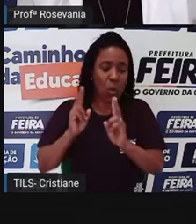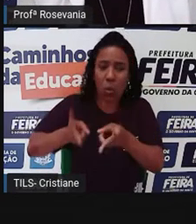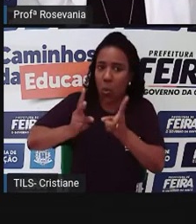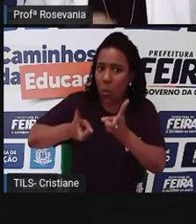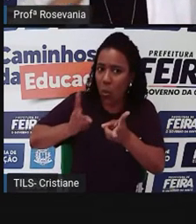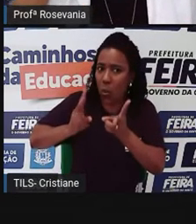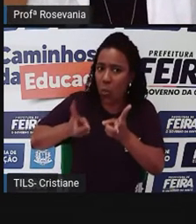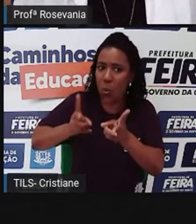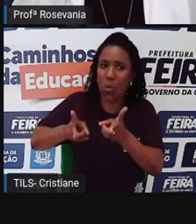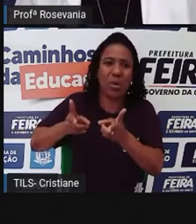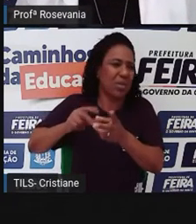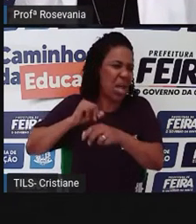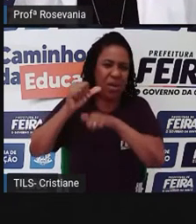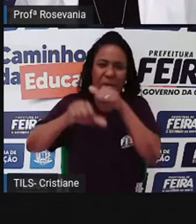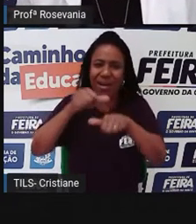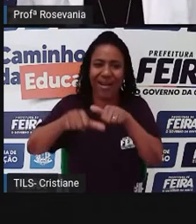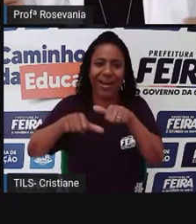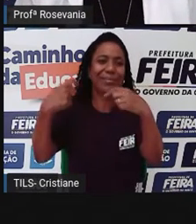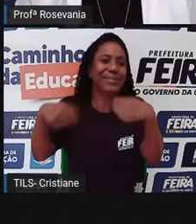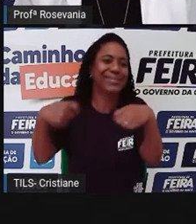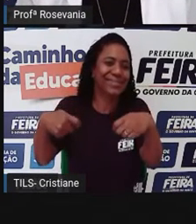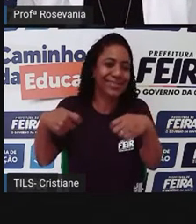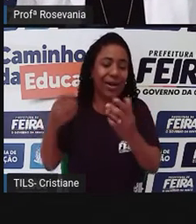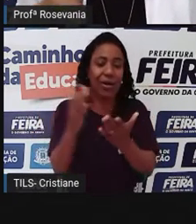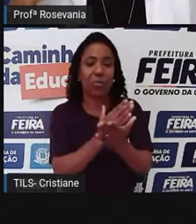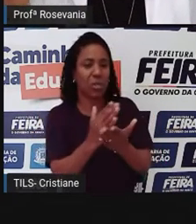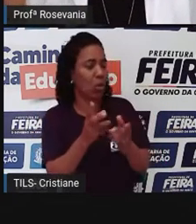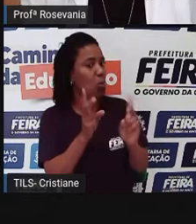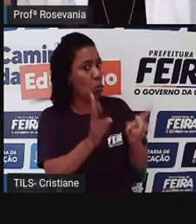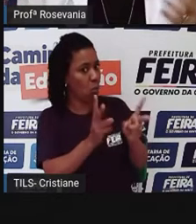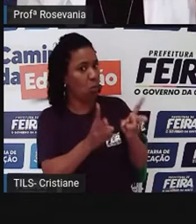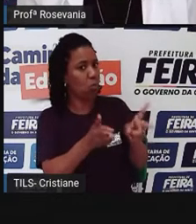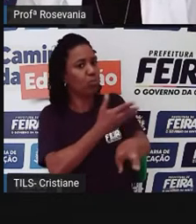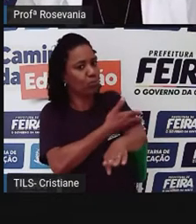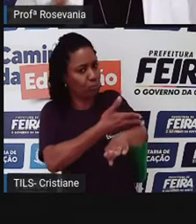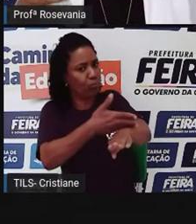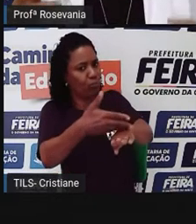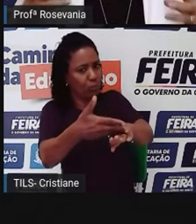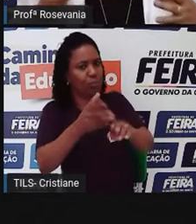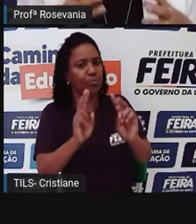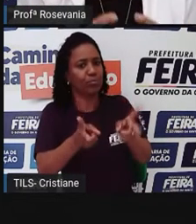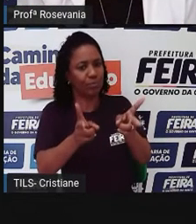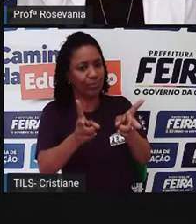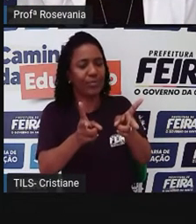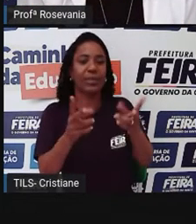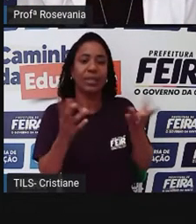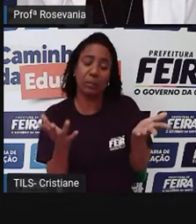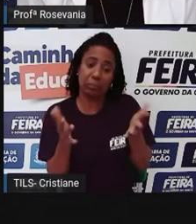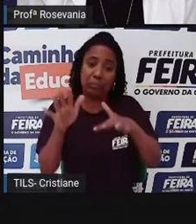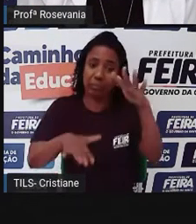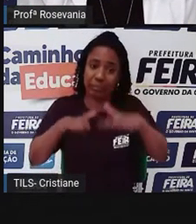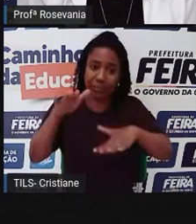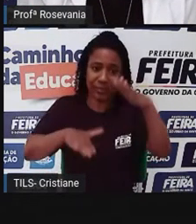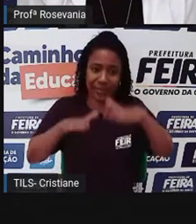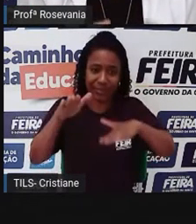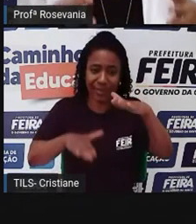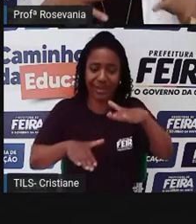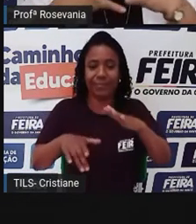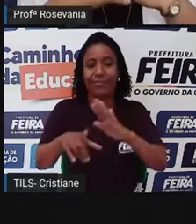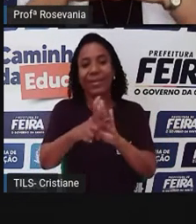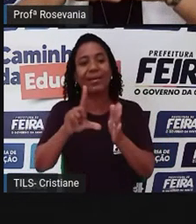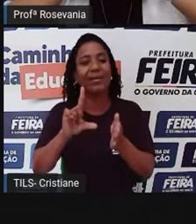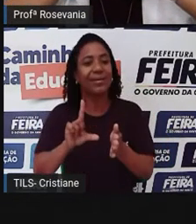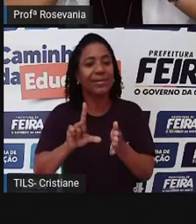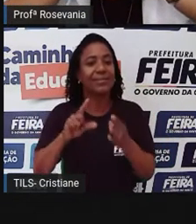produto, e, às vezes, outros membros lá da empresa querem modernizar. Então, precisa, antes de tudo,